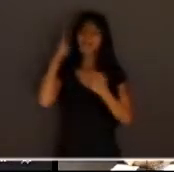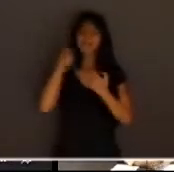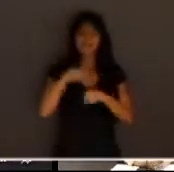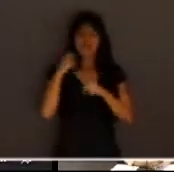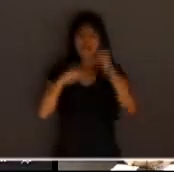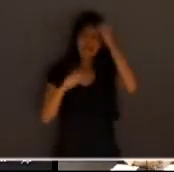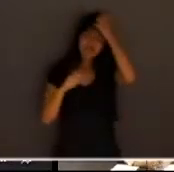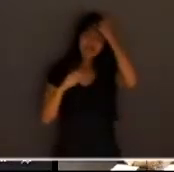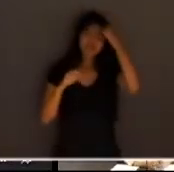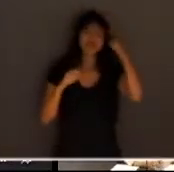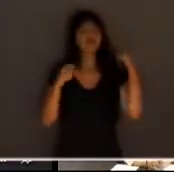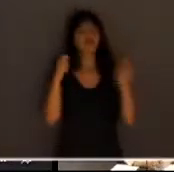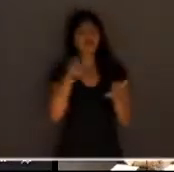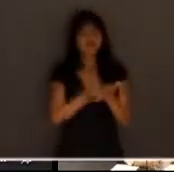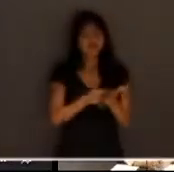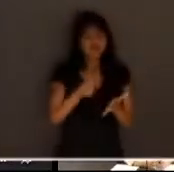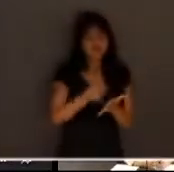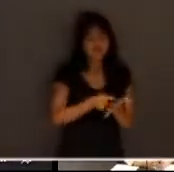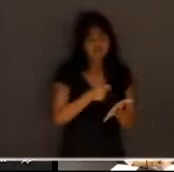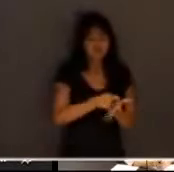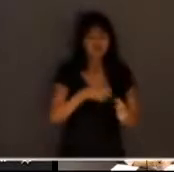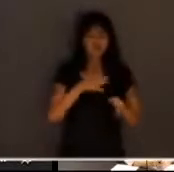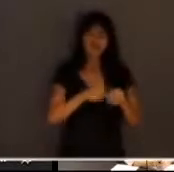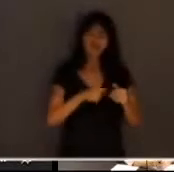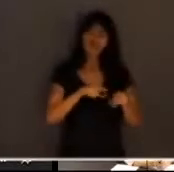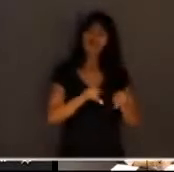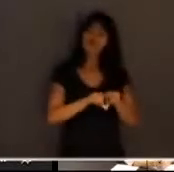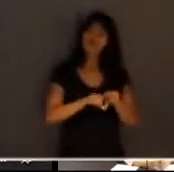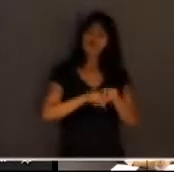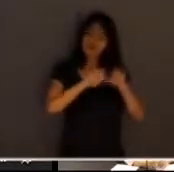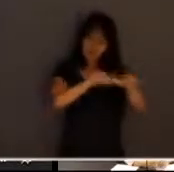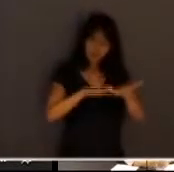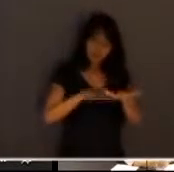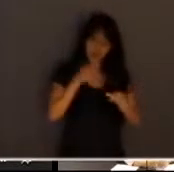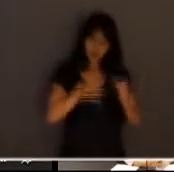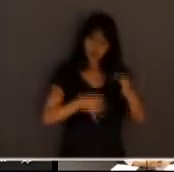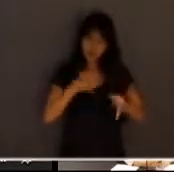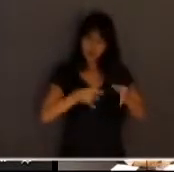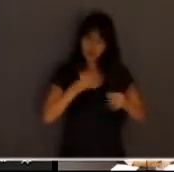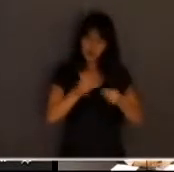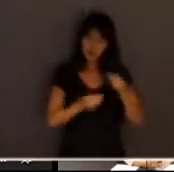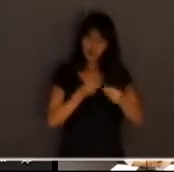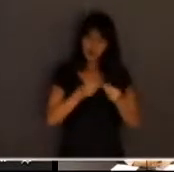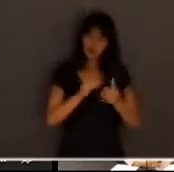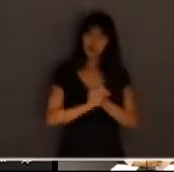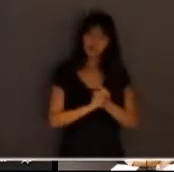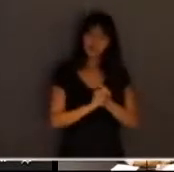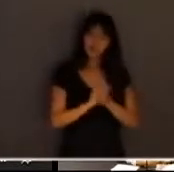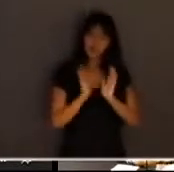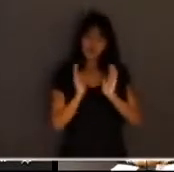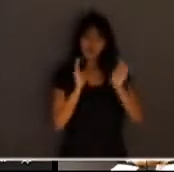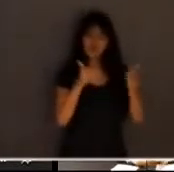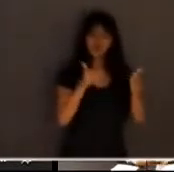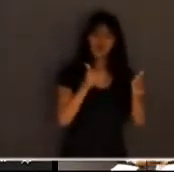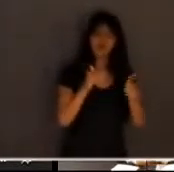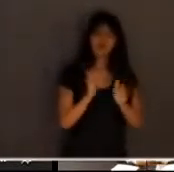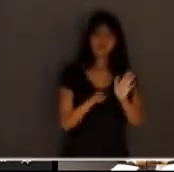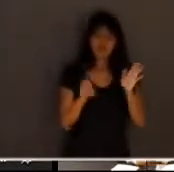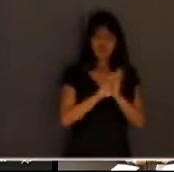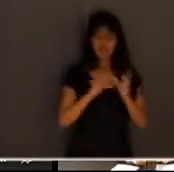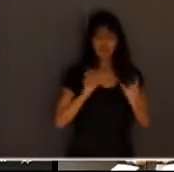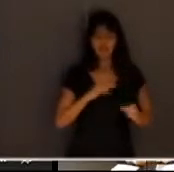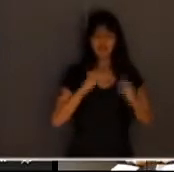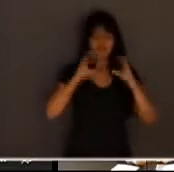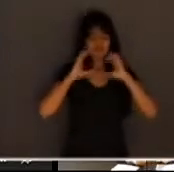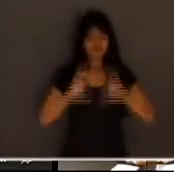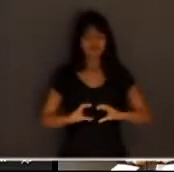desinformação no plenário do júri a partir de um litígio estratégico de um foco de um chegar sem medo atuar